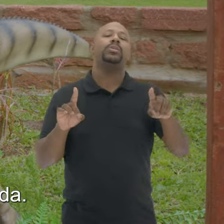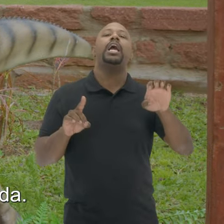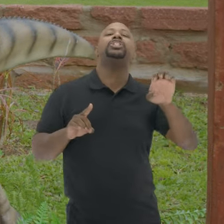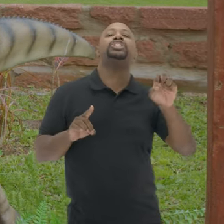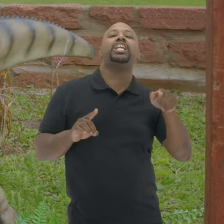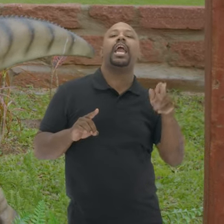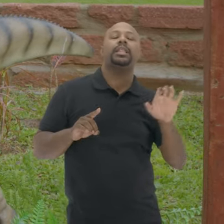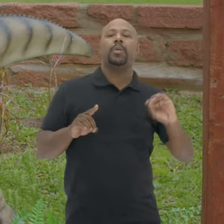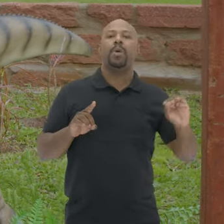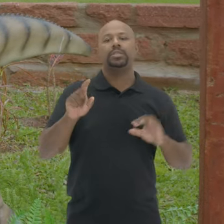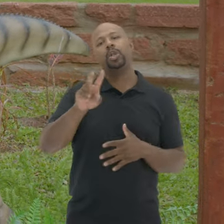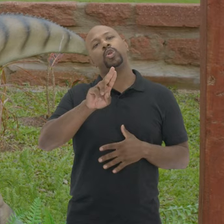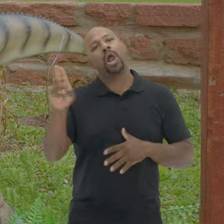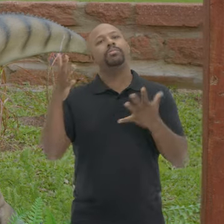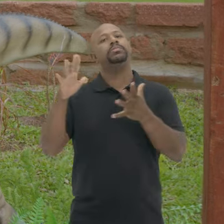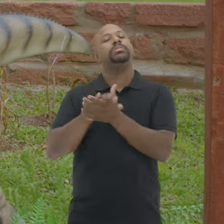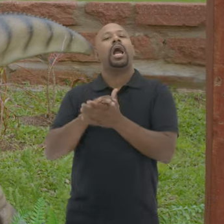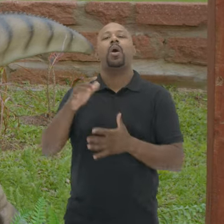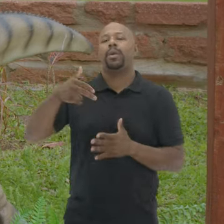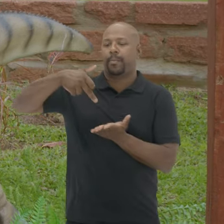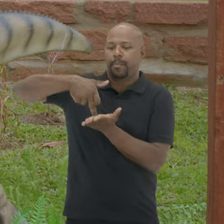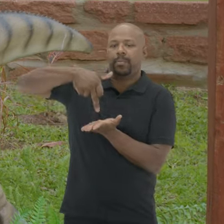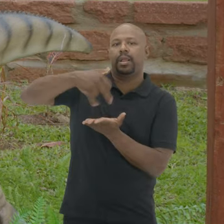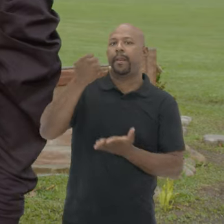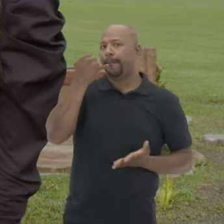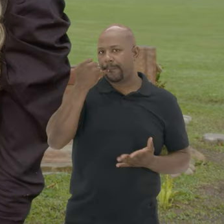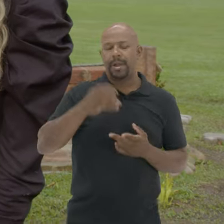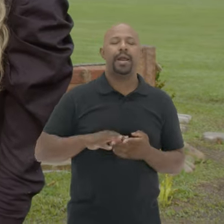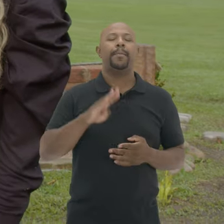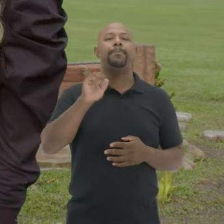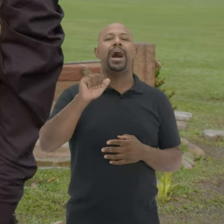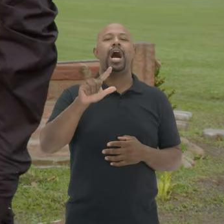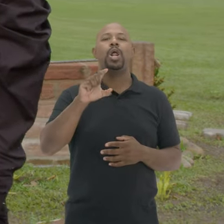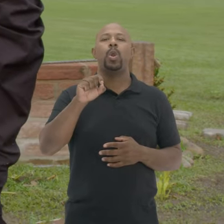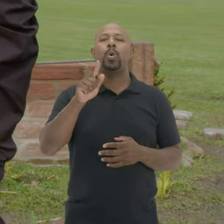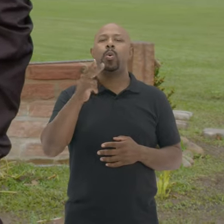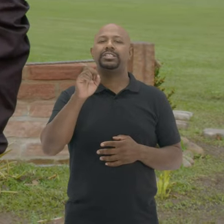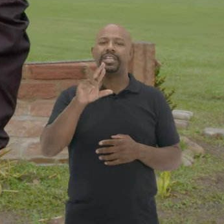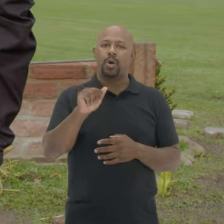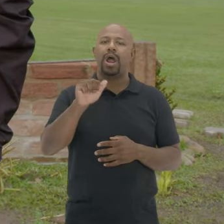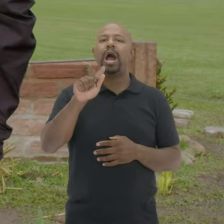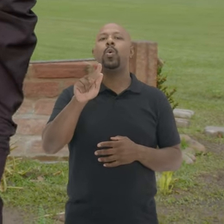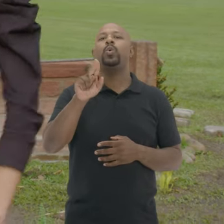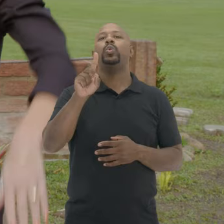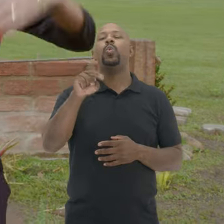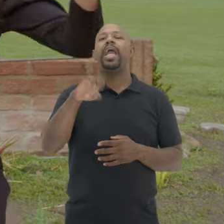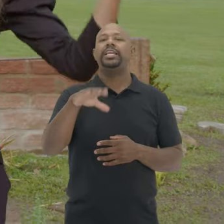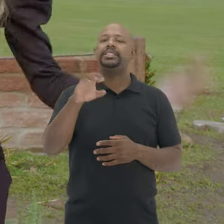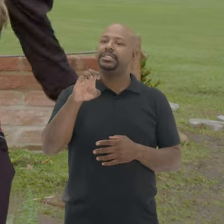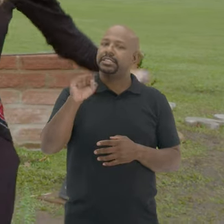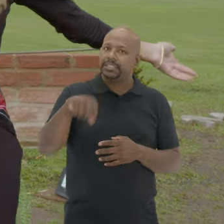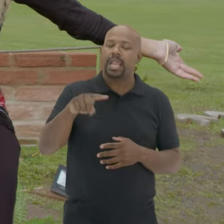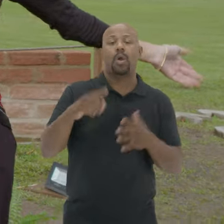perna esquerda Então tem o nome Em alusão ao Saci Pererê Manu lê Bagualossauros agudoensis Esse aqui